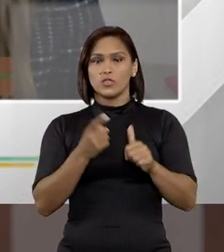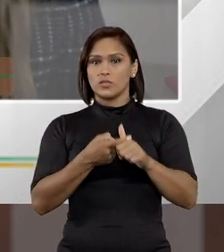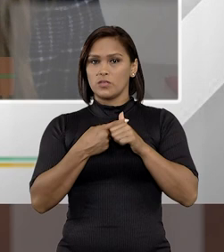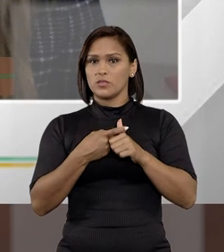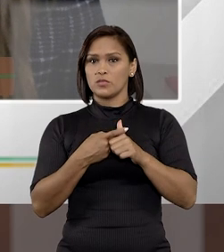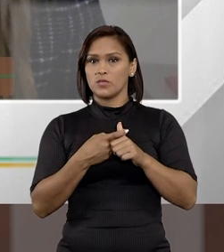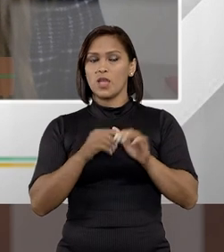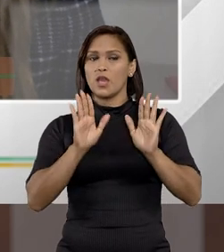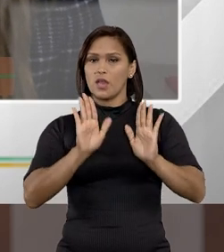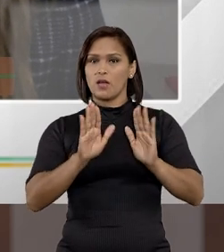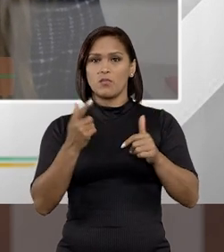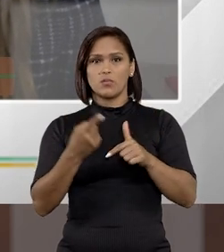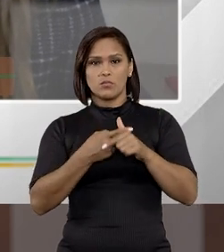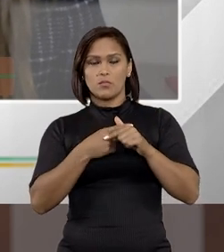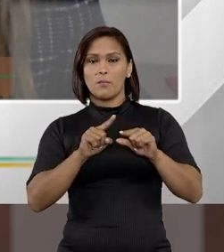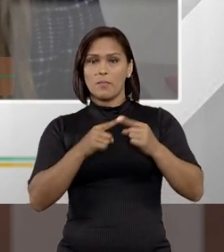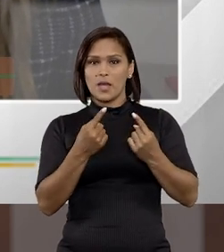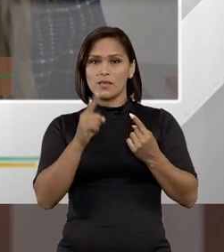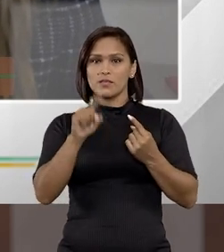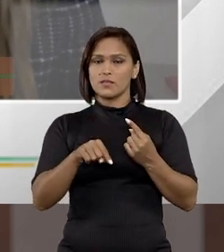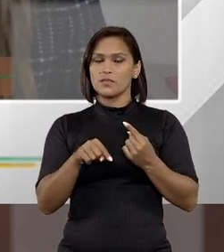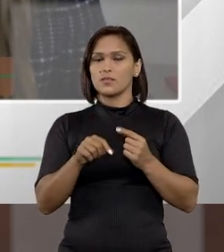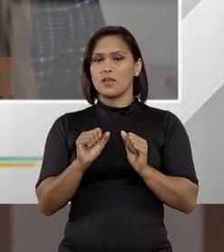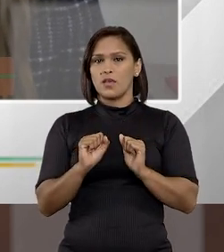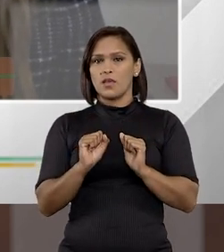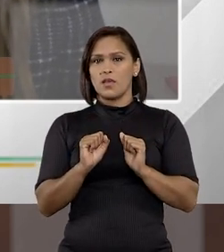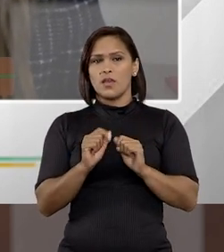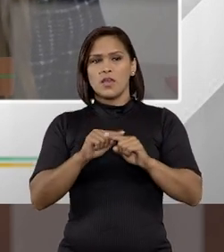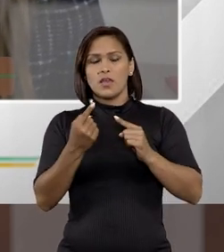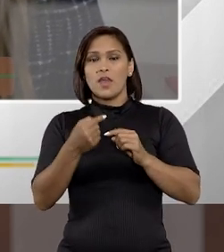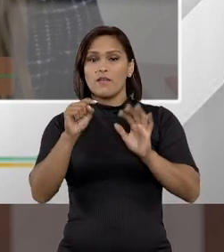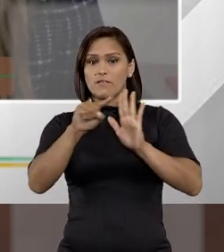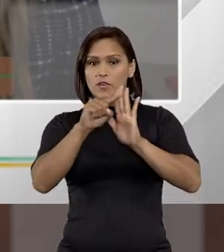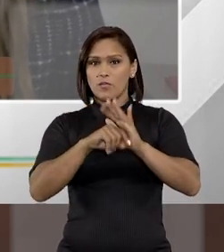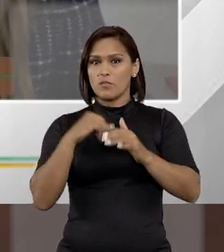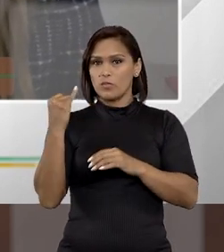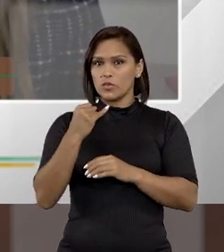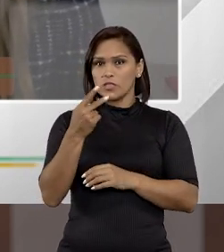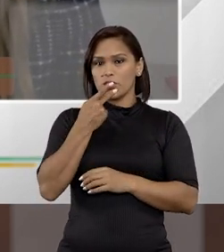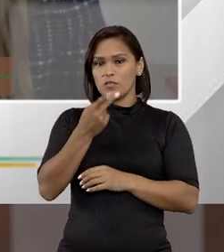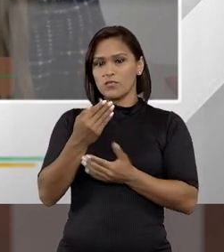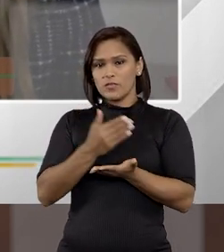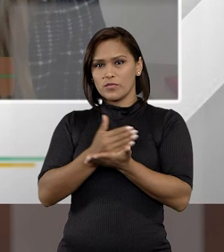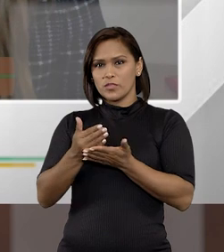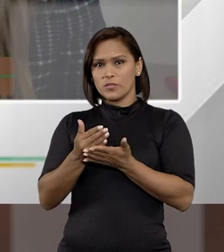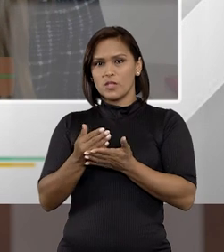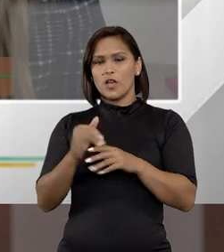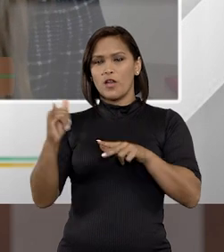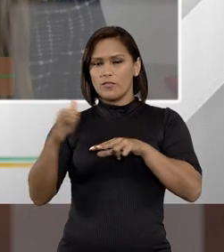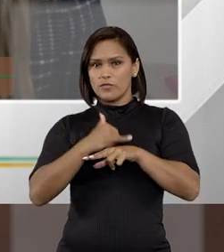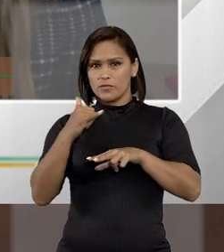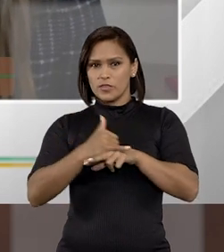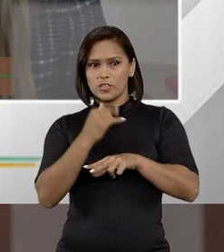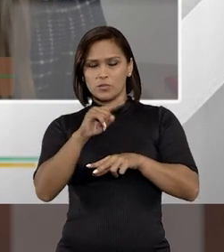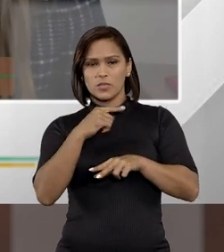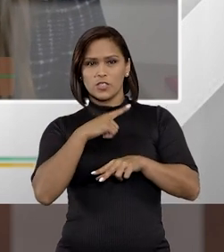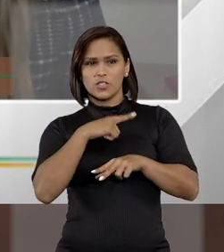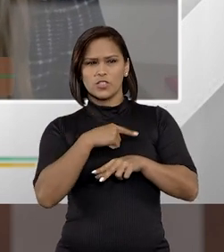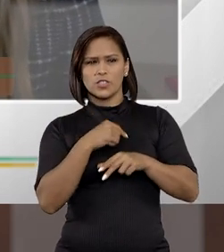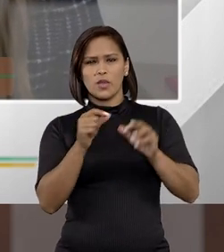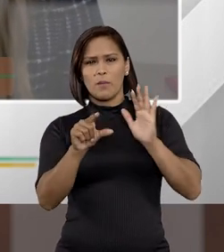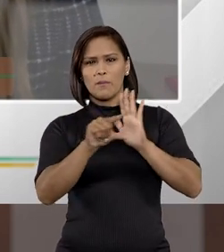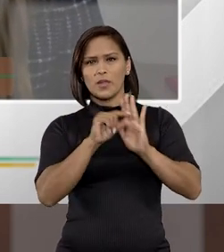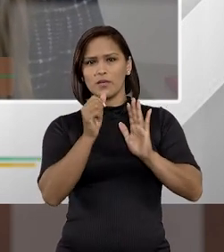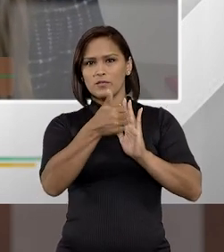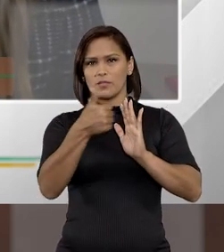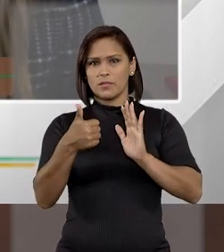isso está suspenso, por enquanto, mas, mas, e aí vem um ponto importante que eu falava no começo sobre as vítimas, a gente tem